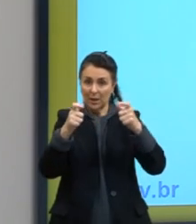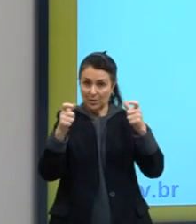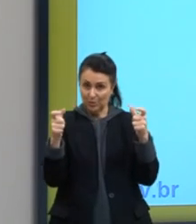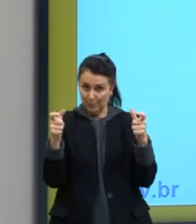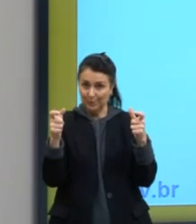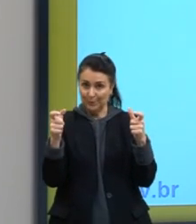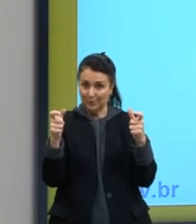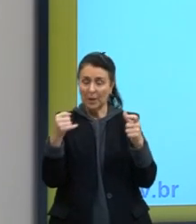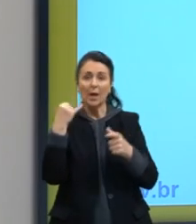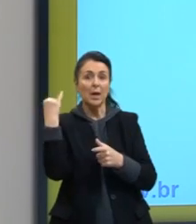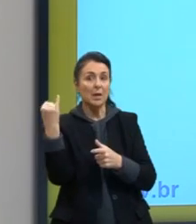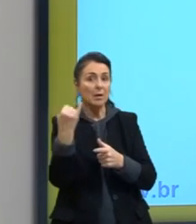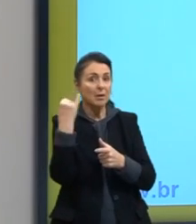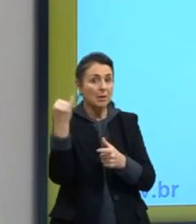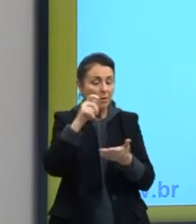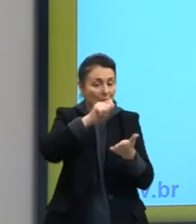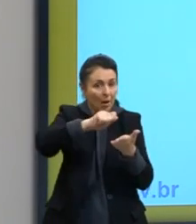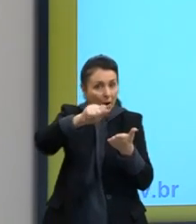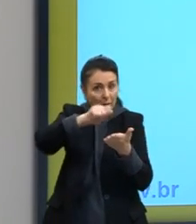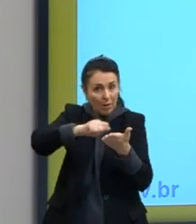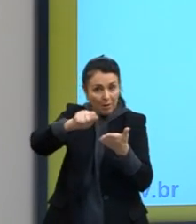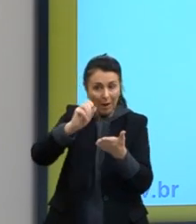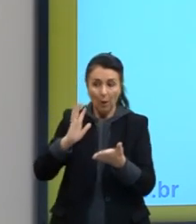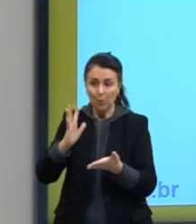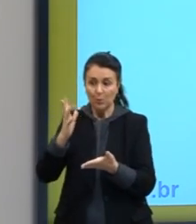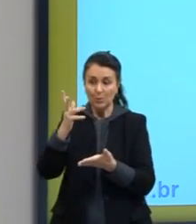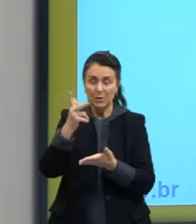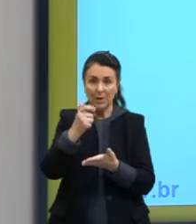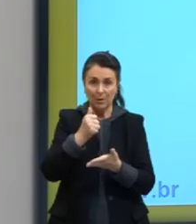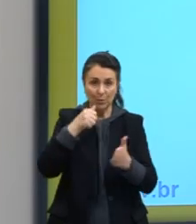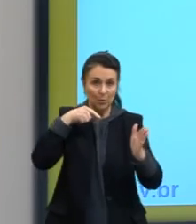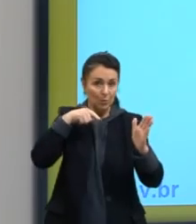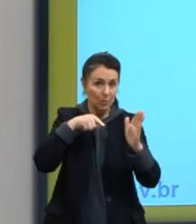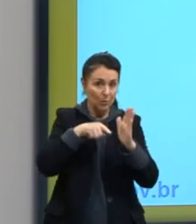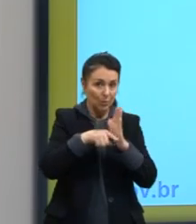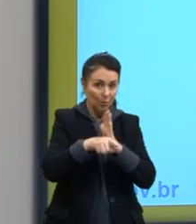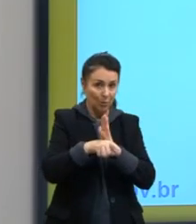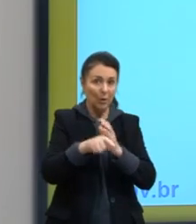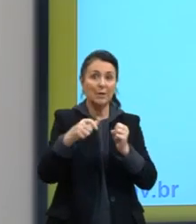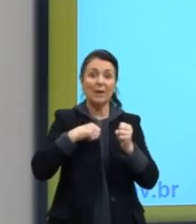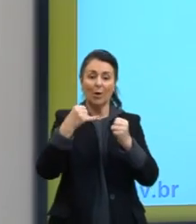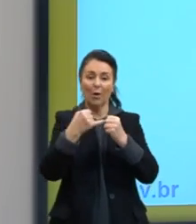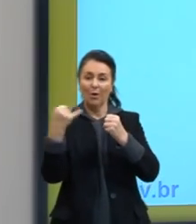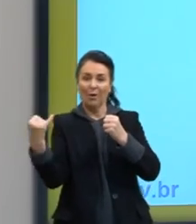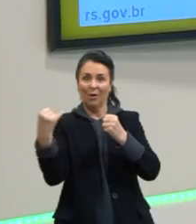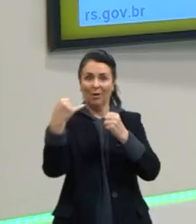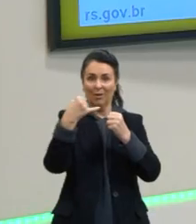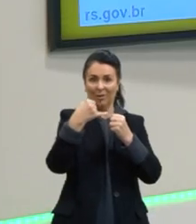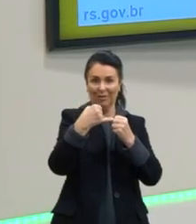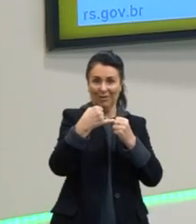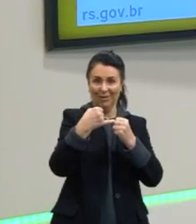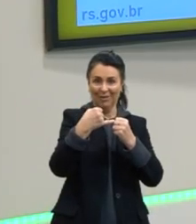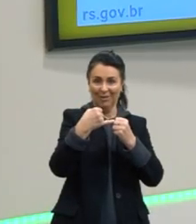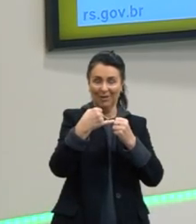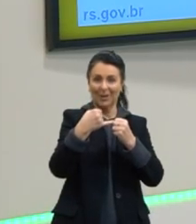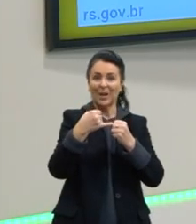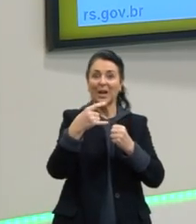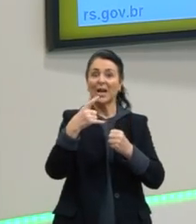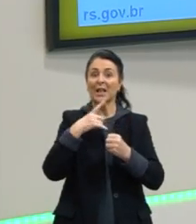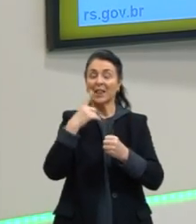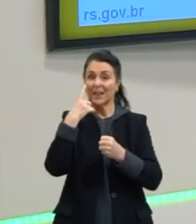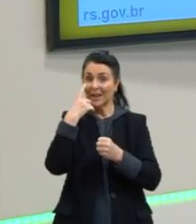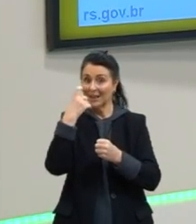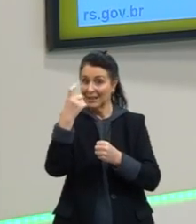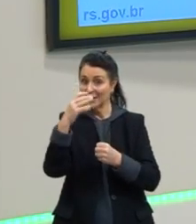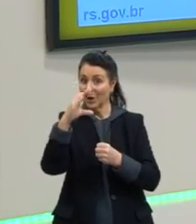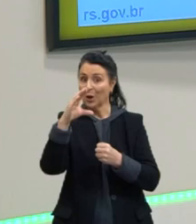importante a gente anotar os dados da questão, tá? É um fosfolipídio aniônico, foco no aniônico, cujo interesse do cálcio